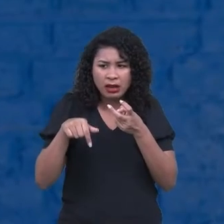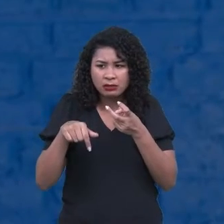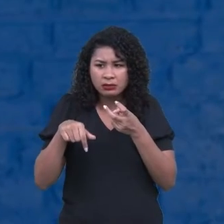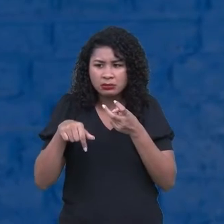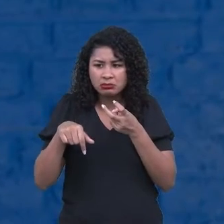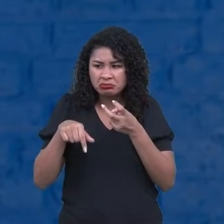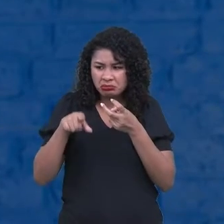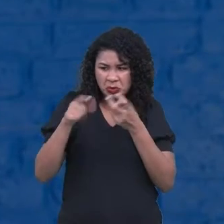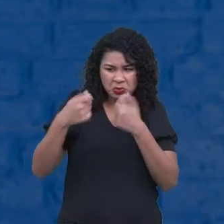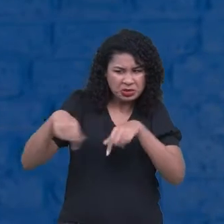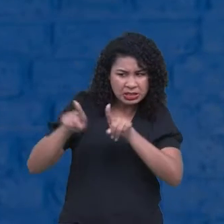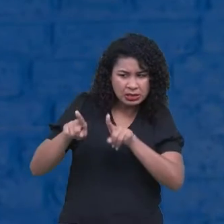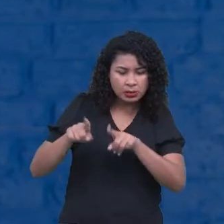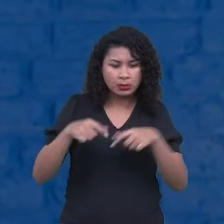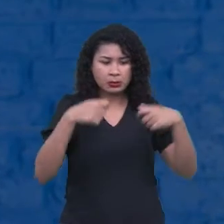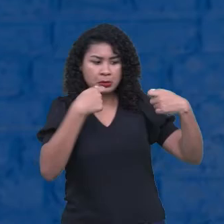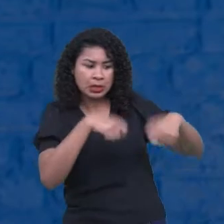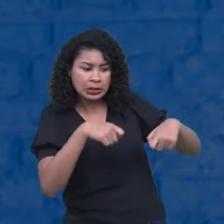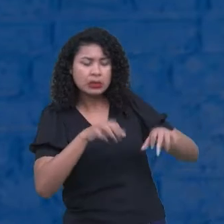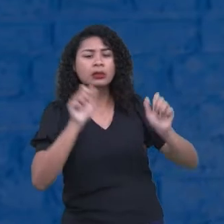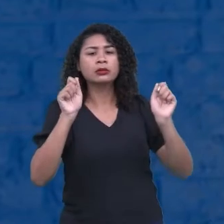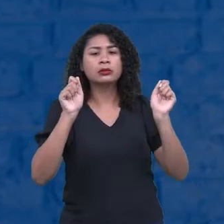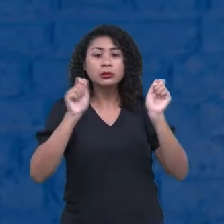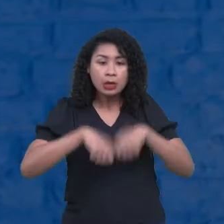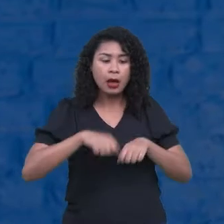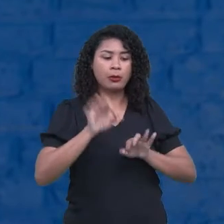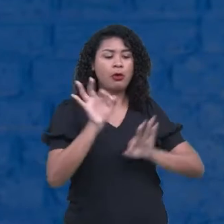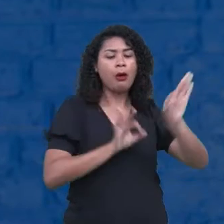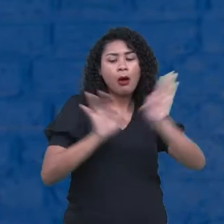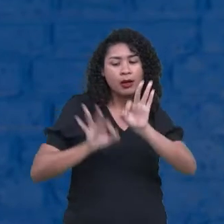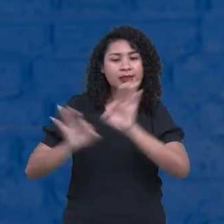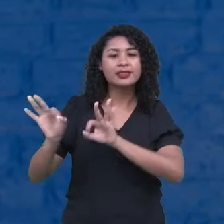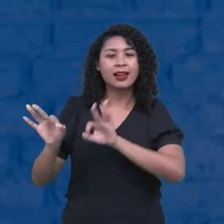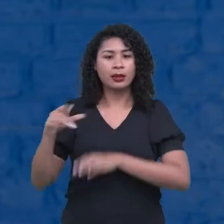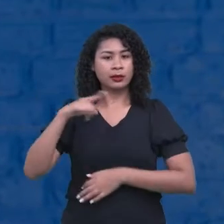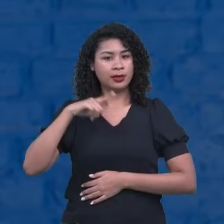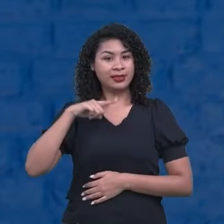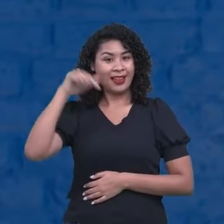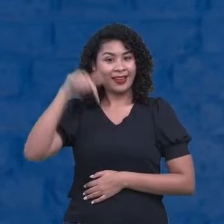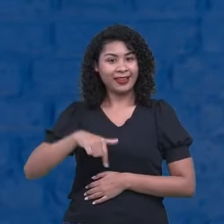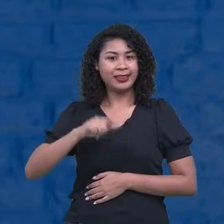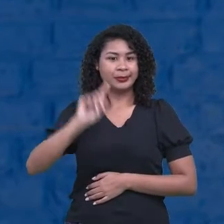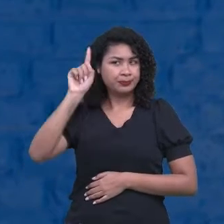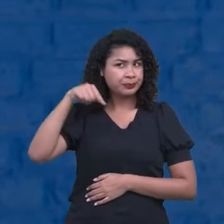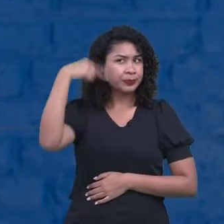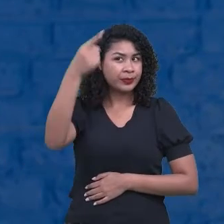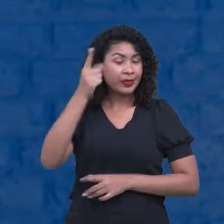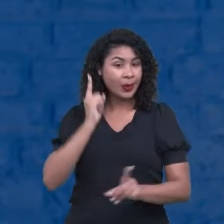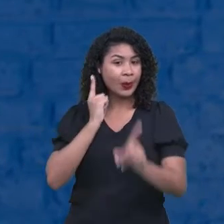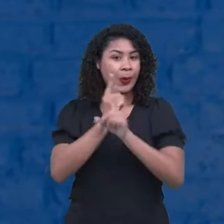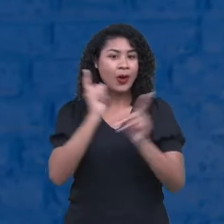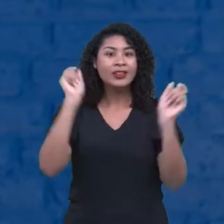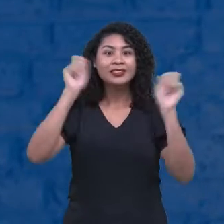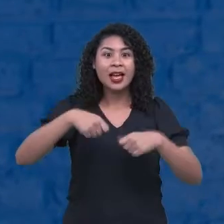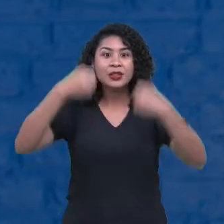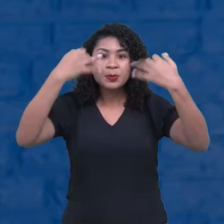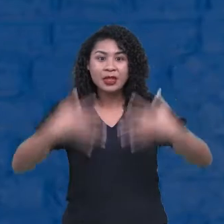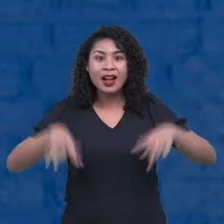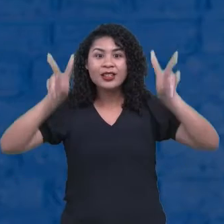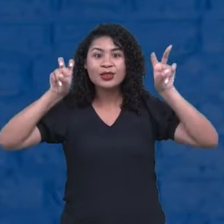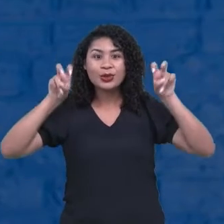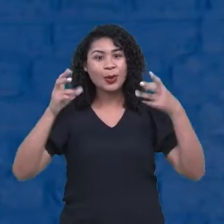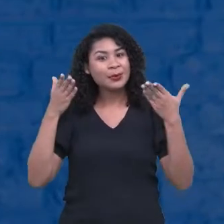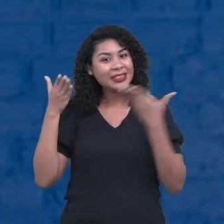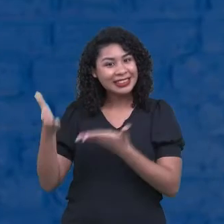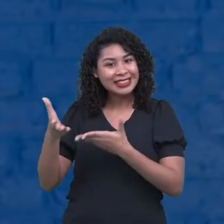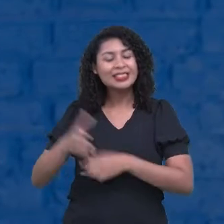quê? Uma educação financeira. E isso nós temos aqui. O nosso próximo encontro, daqui a pouquinho, vai falar justamente isso. Da